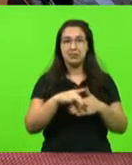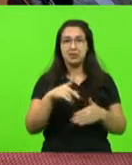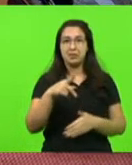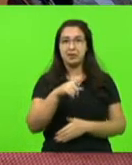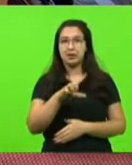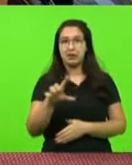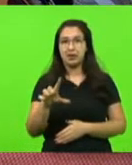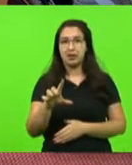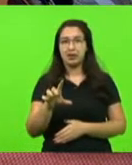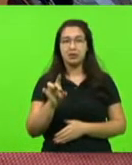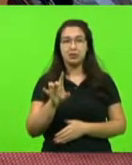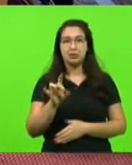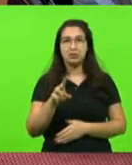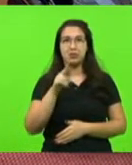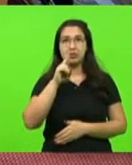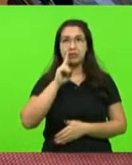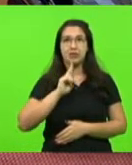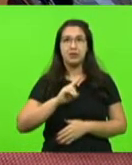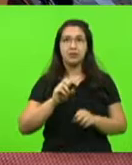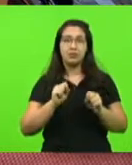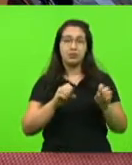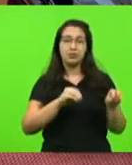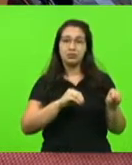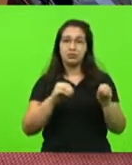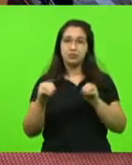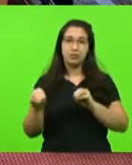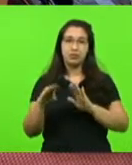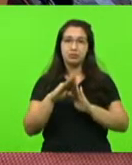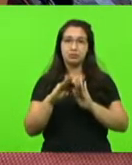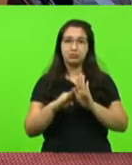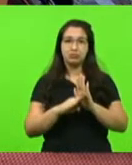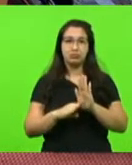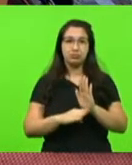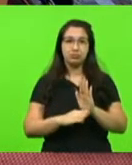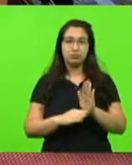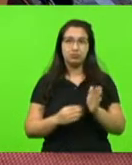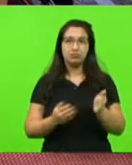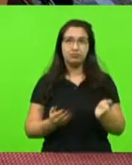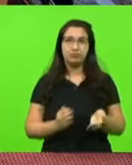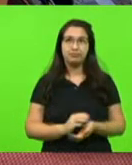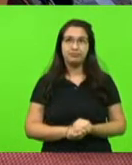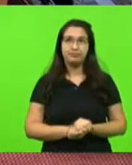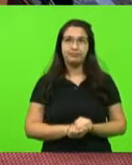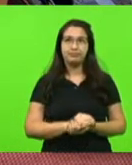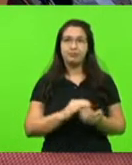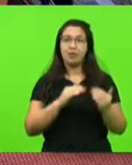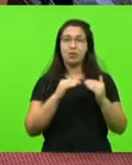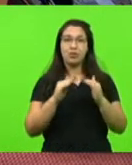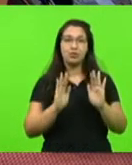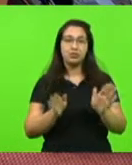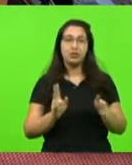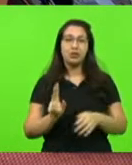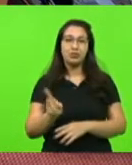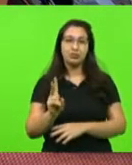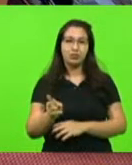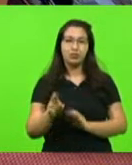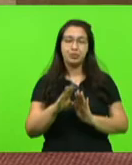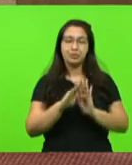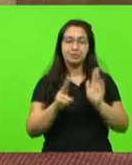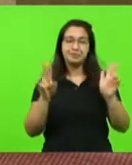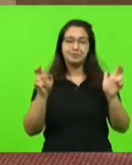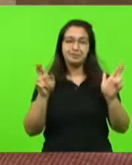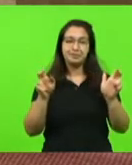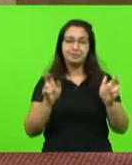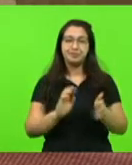fora o deputado Ivan Artes, eu peço para transferir a pauta. Já disse que eu sou... Nós não temos consenso já. Tem que manter a pauta. Discussão e